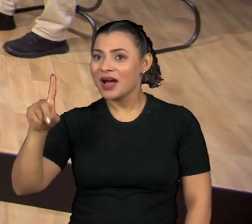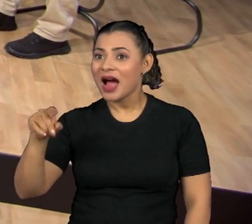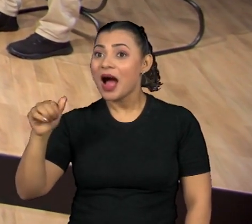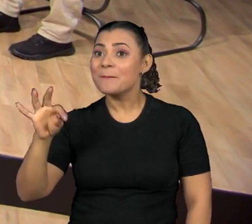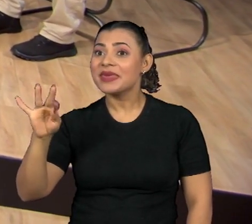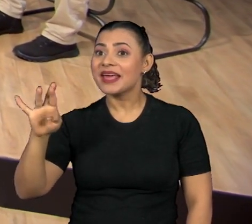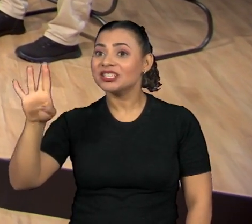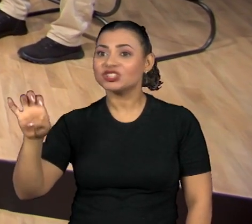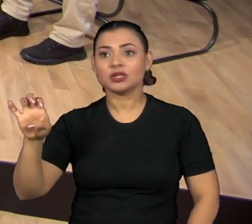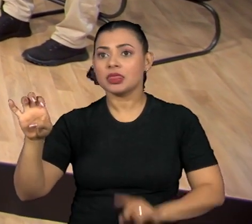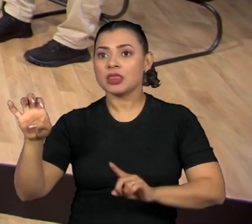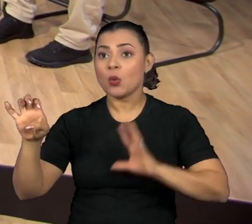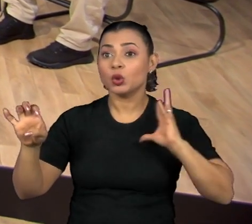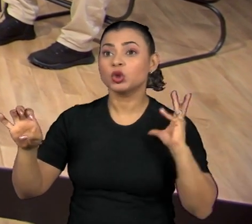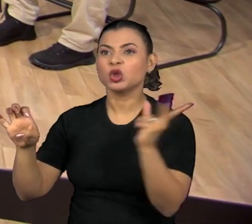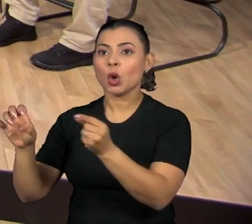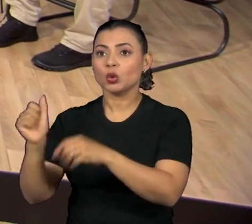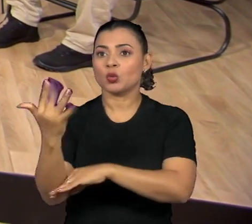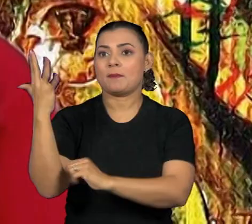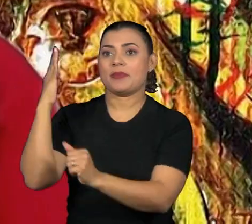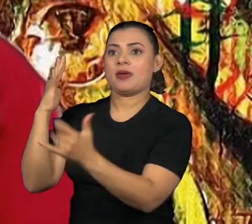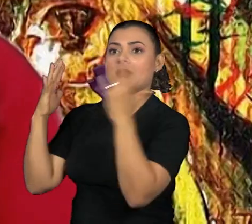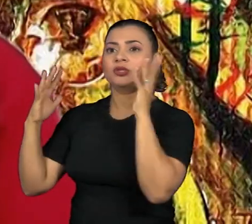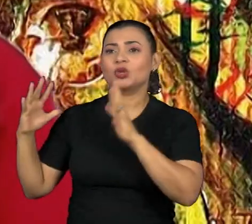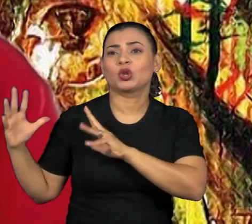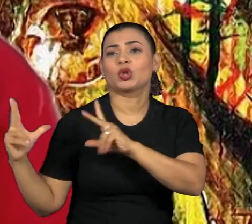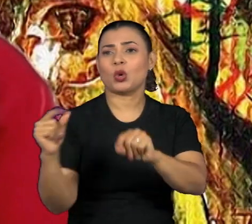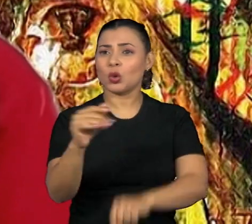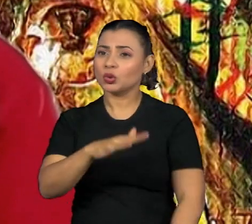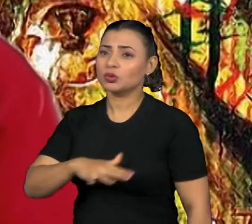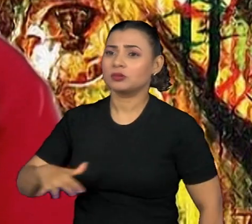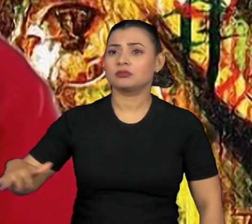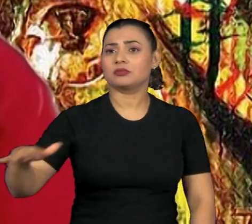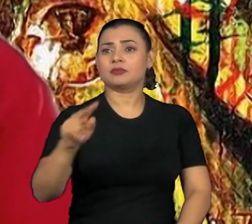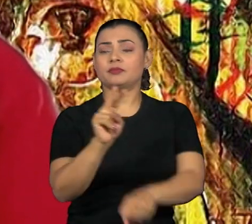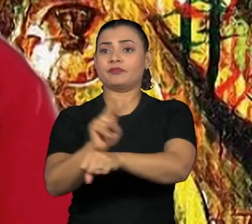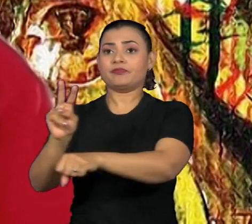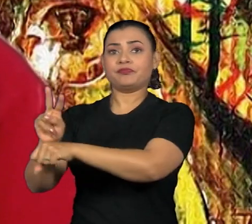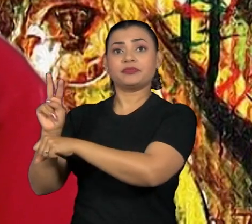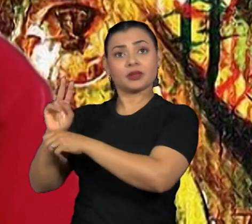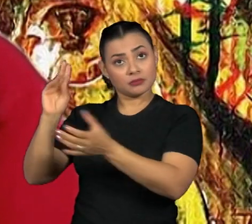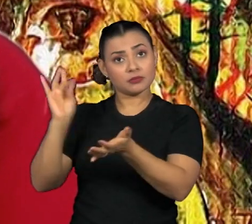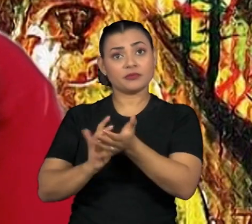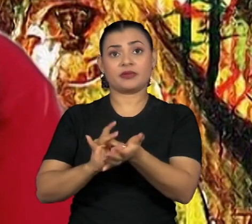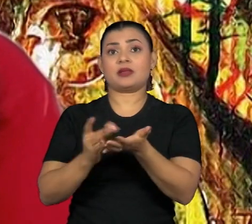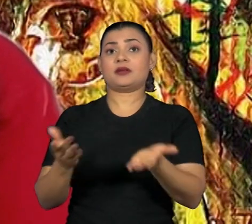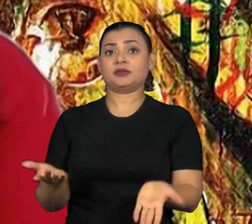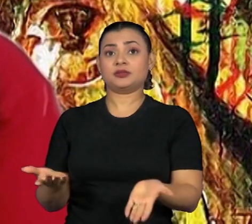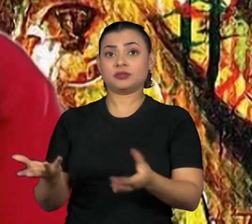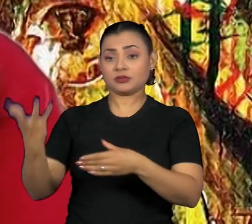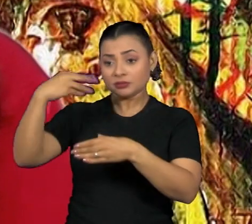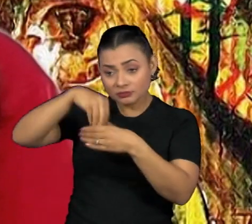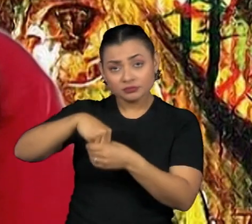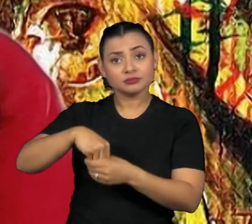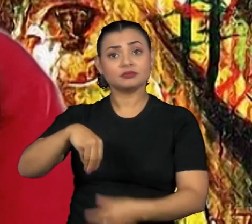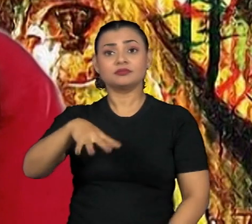qual nós estamos sofrendo diante da questão de todo esse ambiente, de toda a nossa biodiversidade, é um ataque